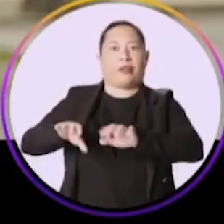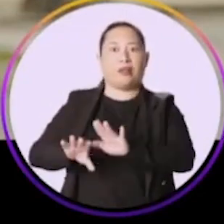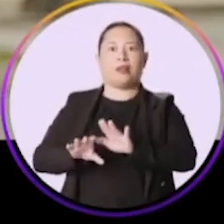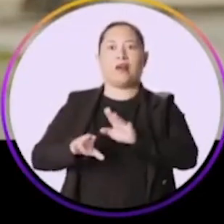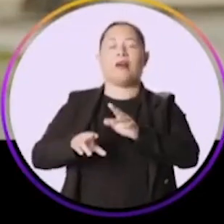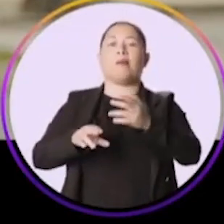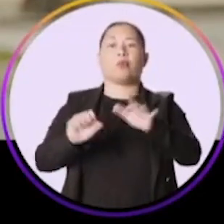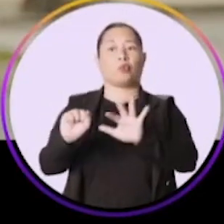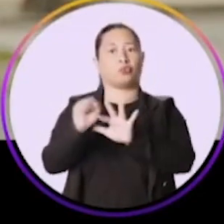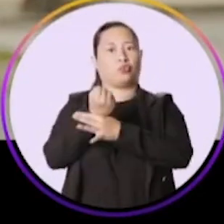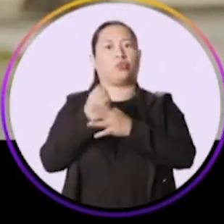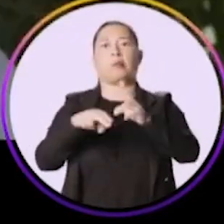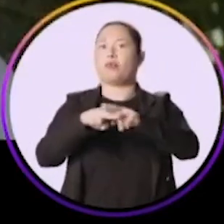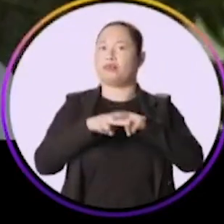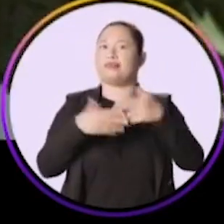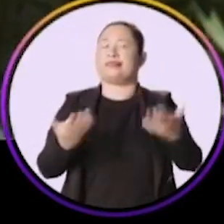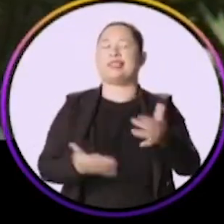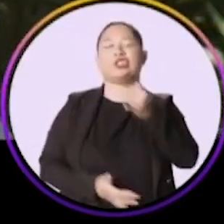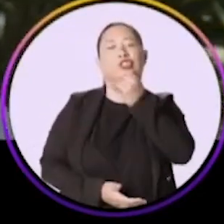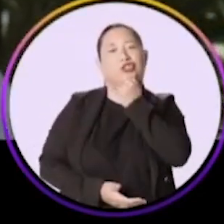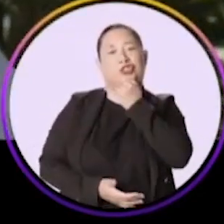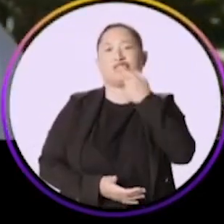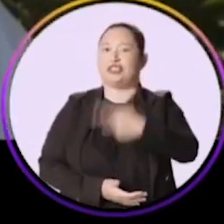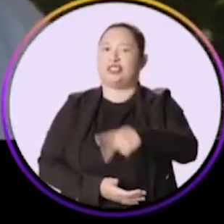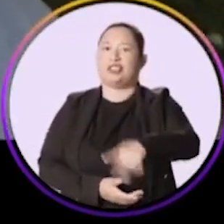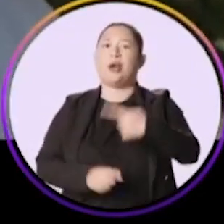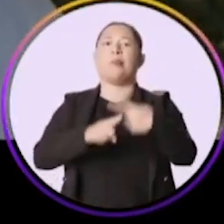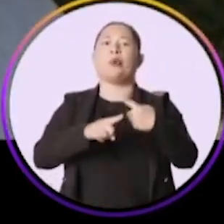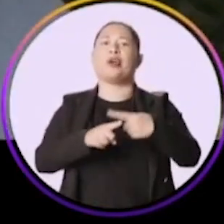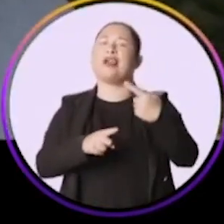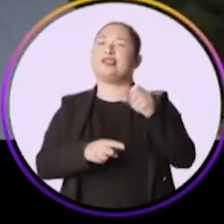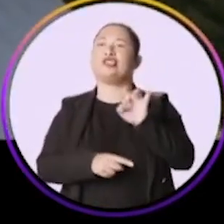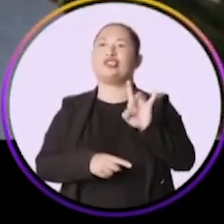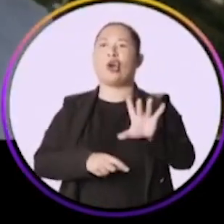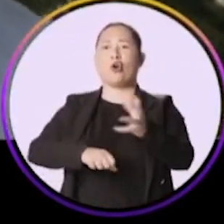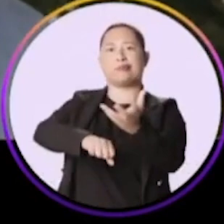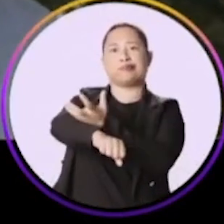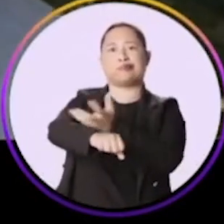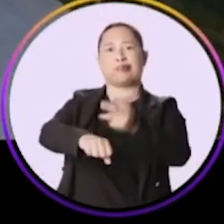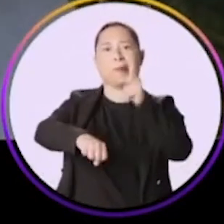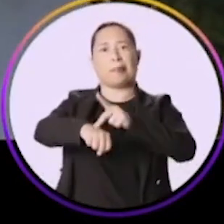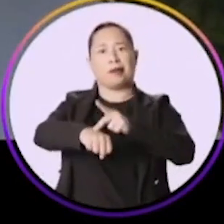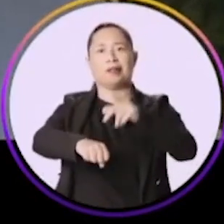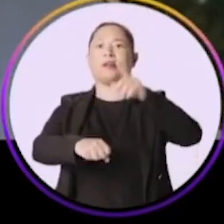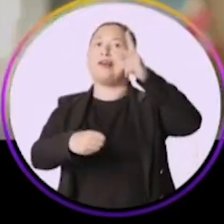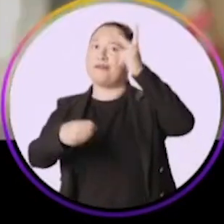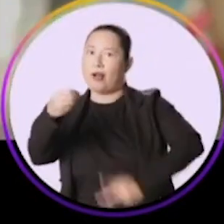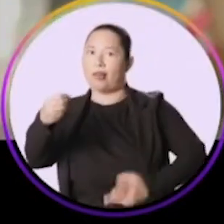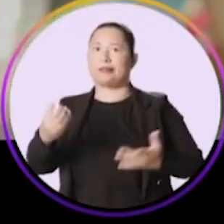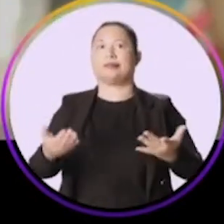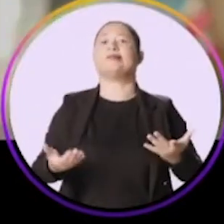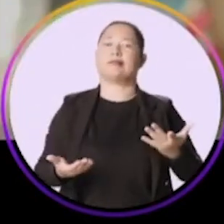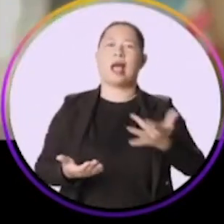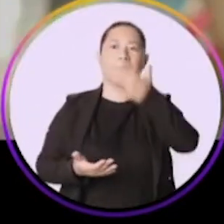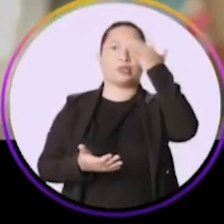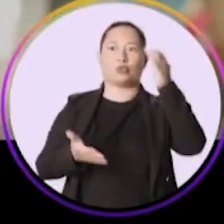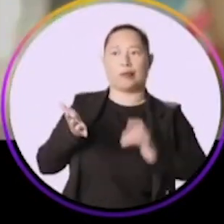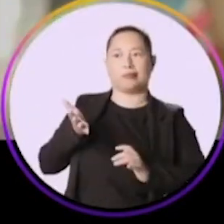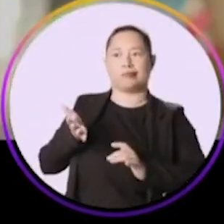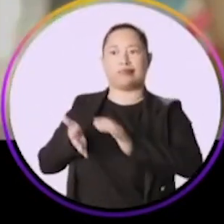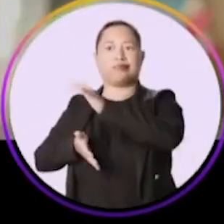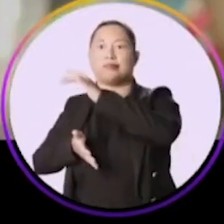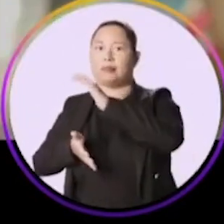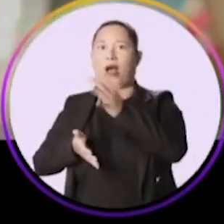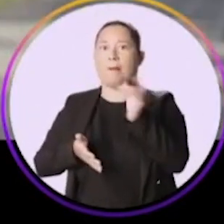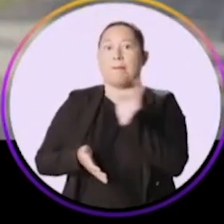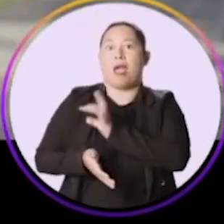por conta mais da segurança mesmo, sabe? Era muito triste aqui, né? Porque só tinha mato e pedra e violência. Aqui as pessoas não subiam, né?